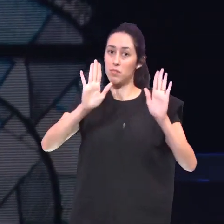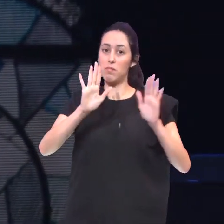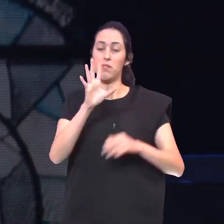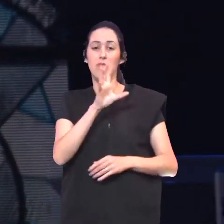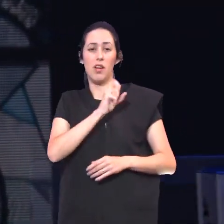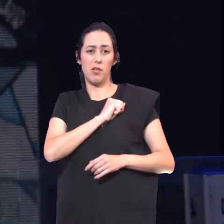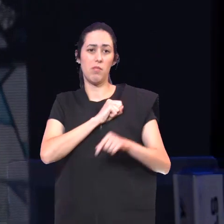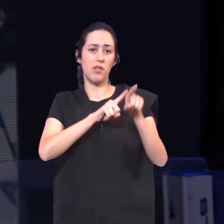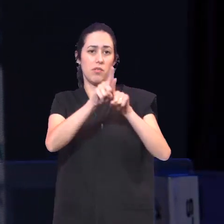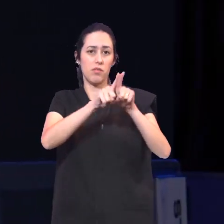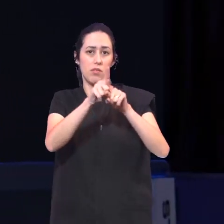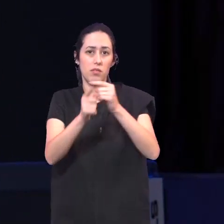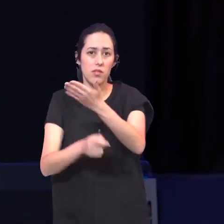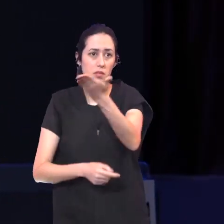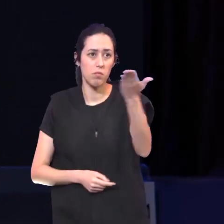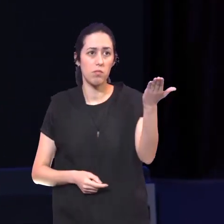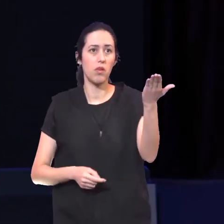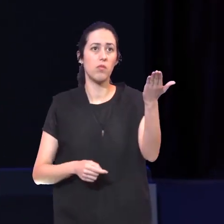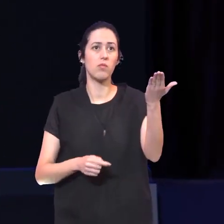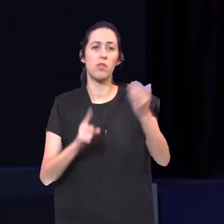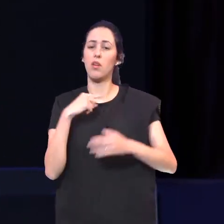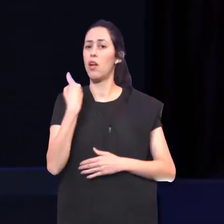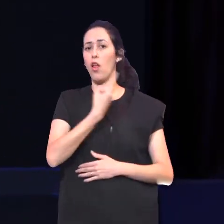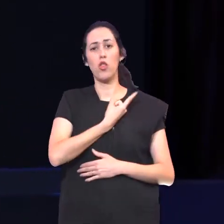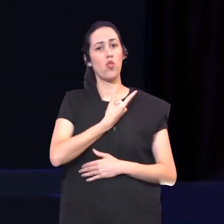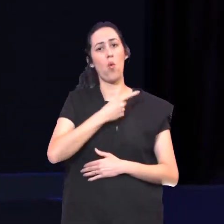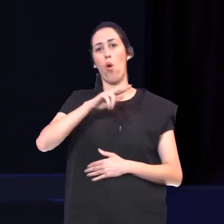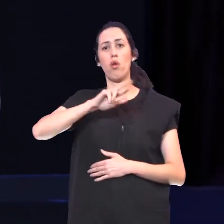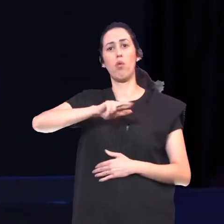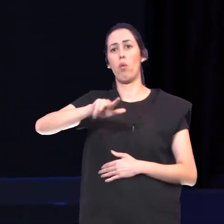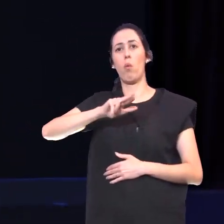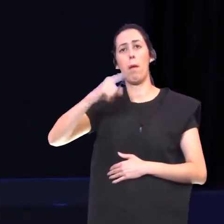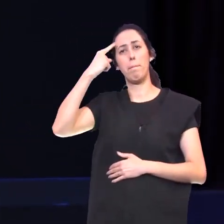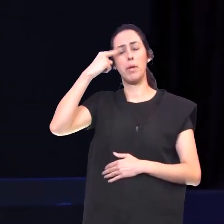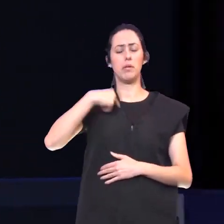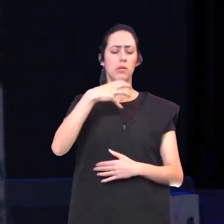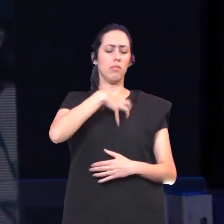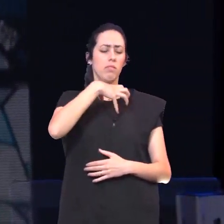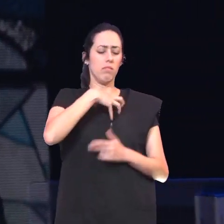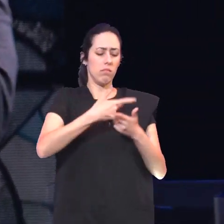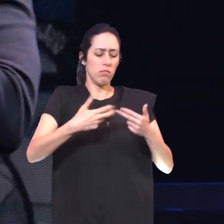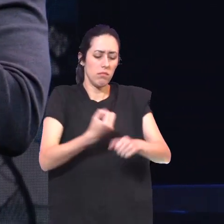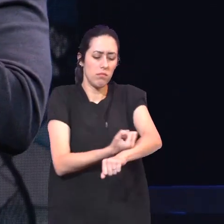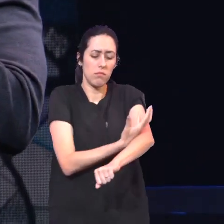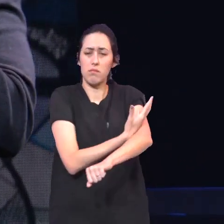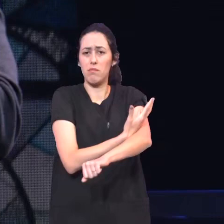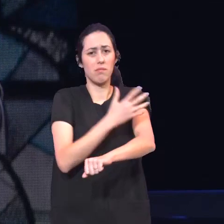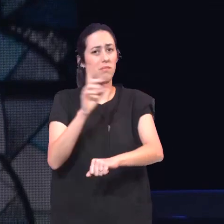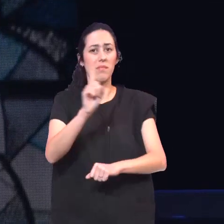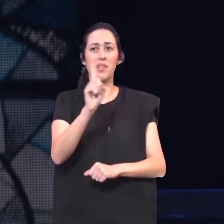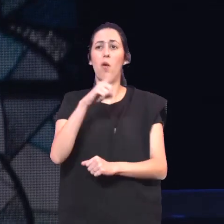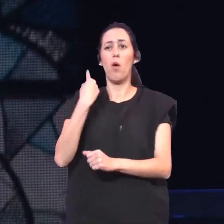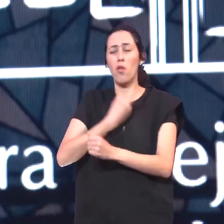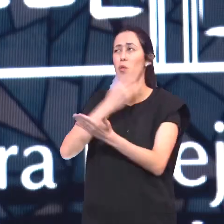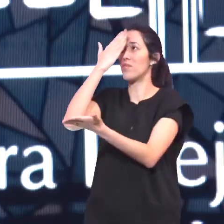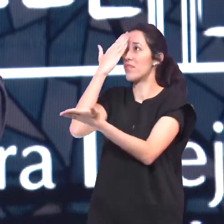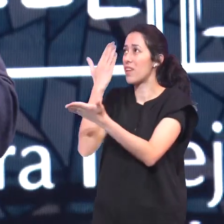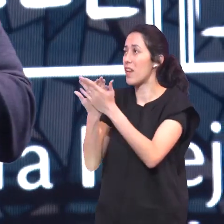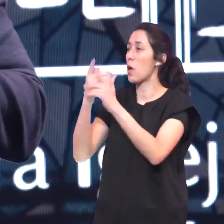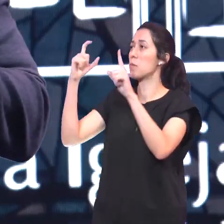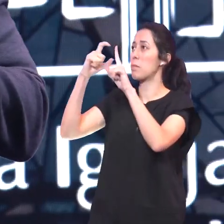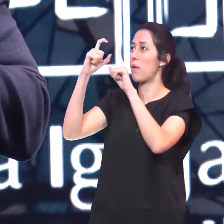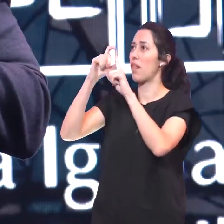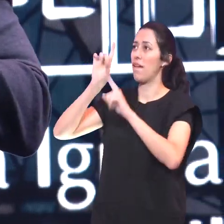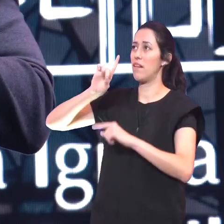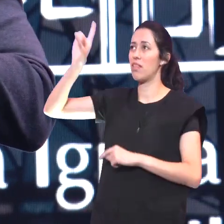Irmã Nós não vivemos Pelo que sentimos Nós vivemos Pelo que nós cremos E nós cremos Na palavra de